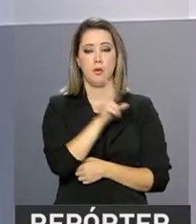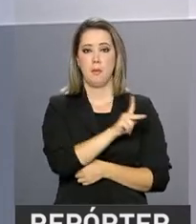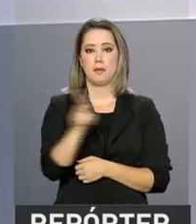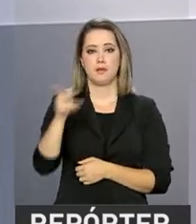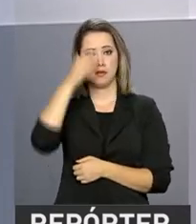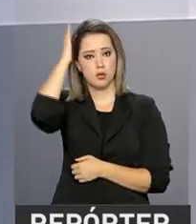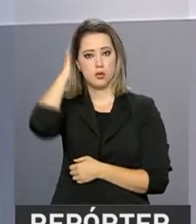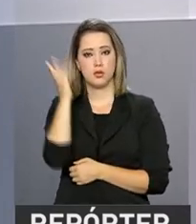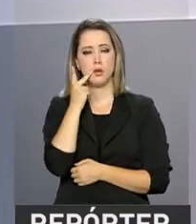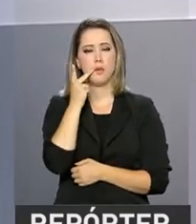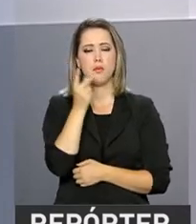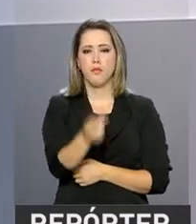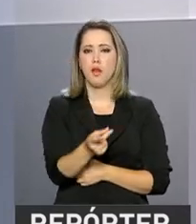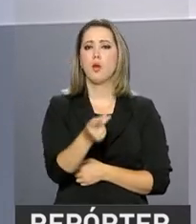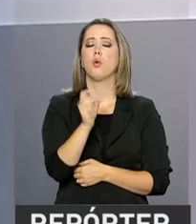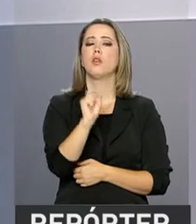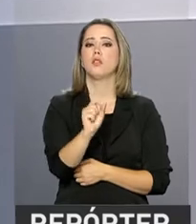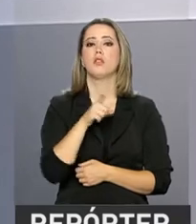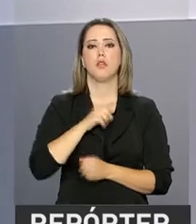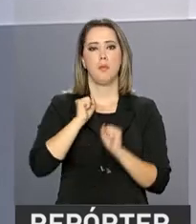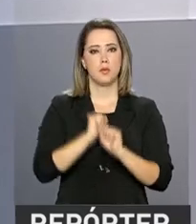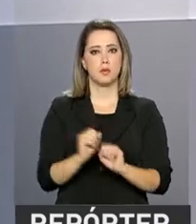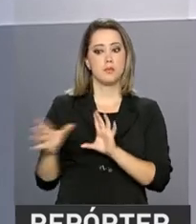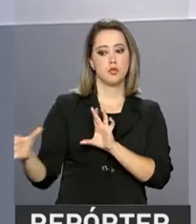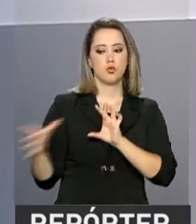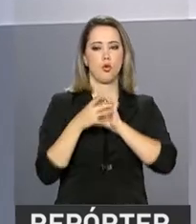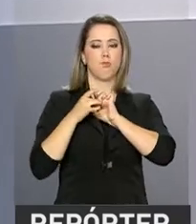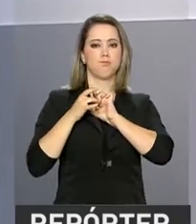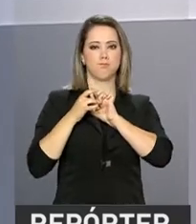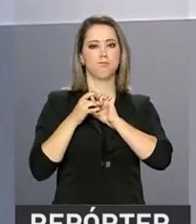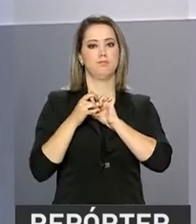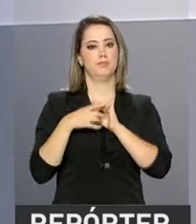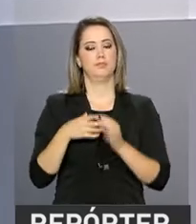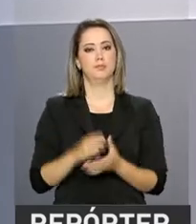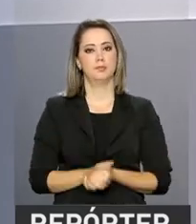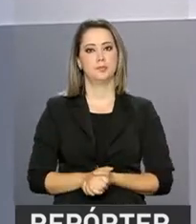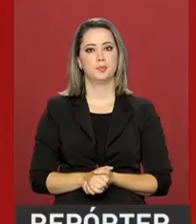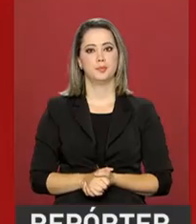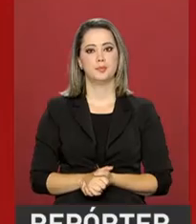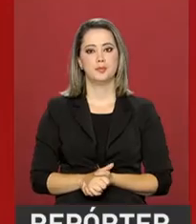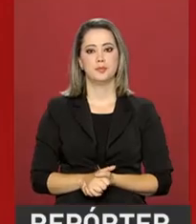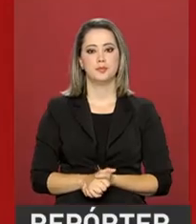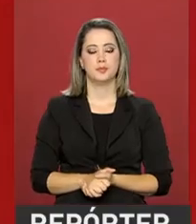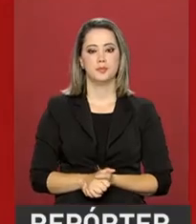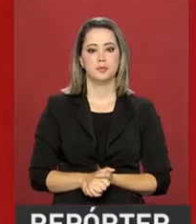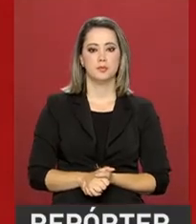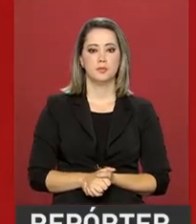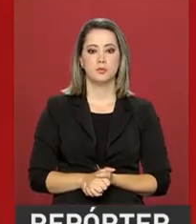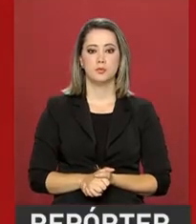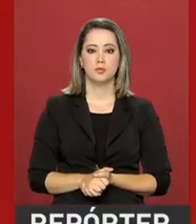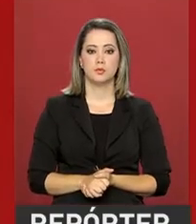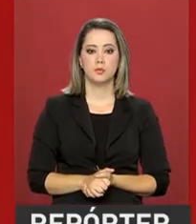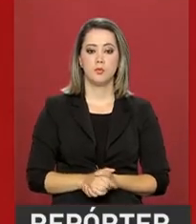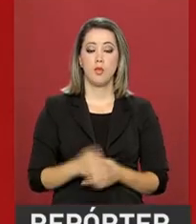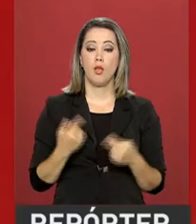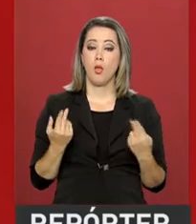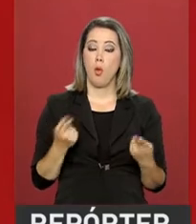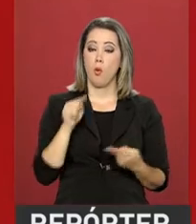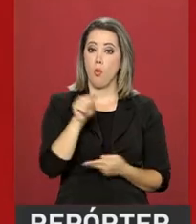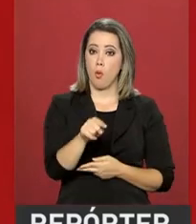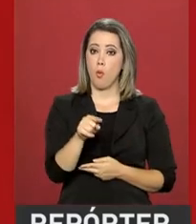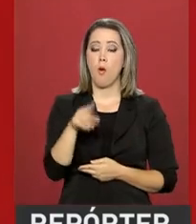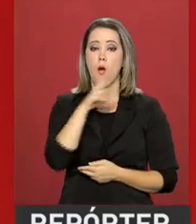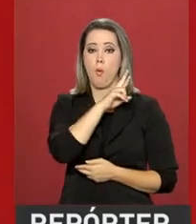Temer ressaltou que há espaço para estreitar ainda mais esse relacionamento. Tal como a Rússia, o Brasil